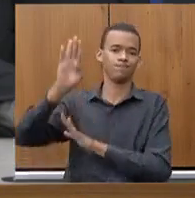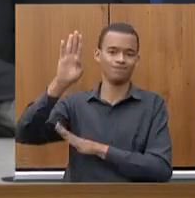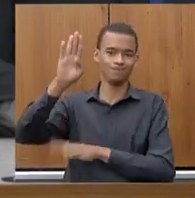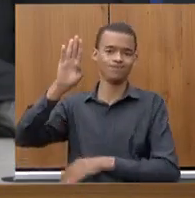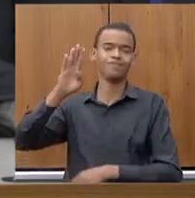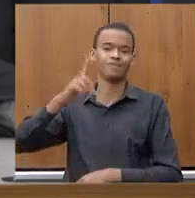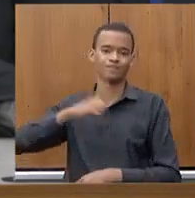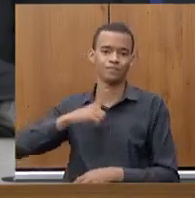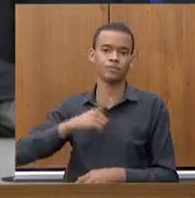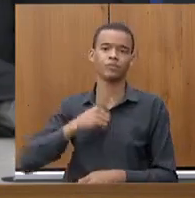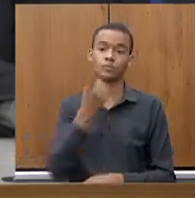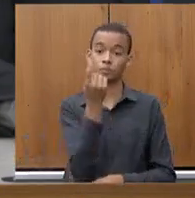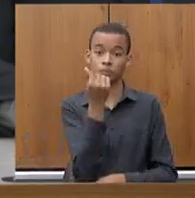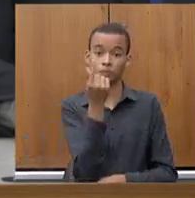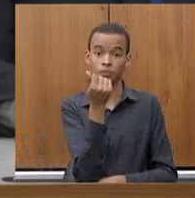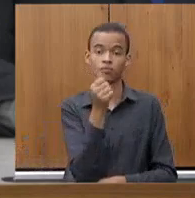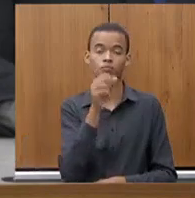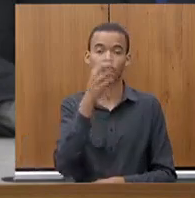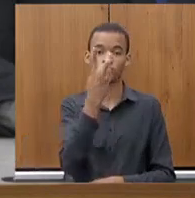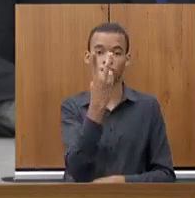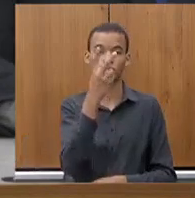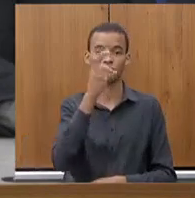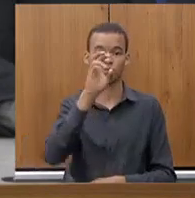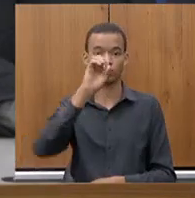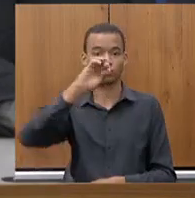é mais de 250 bilhões, gerando empregos,